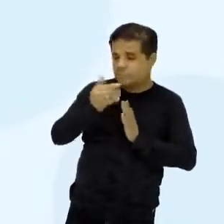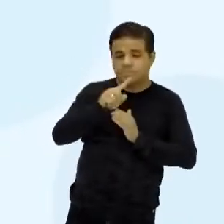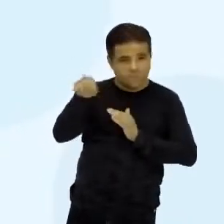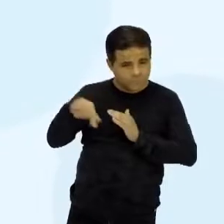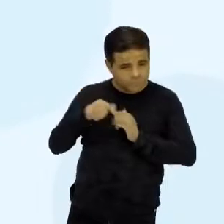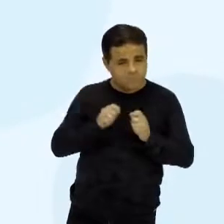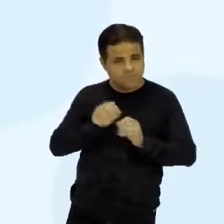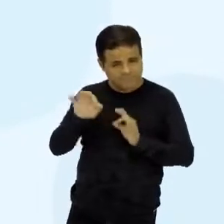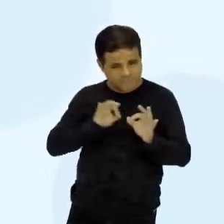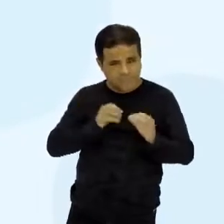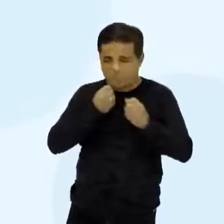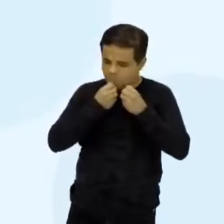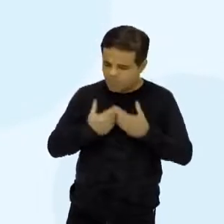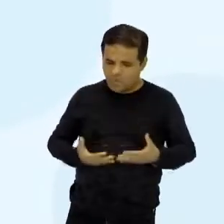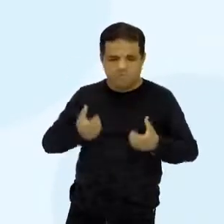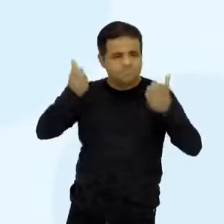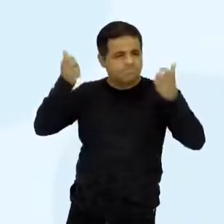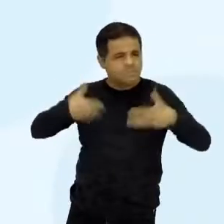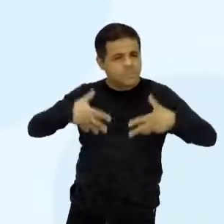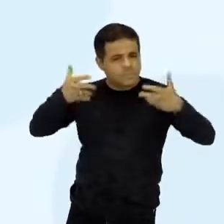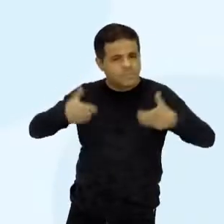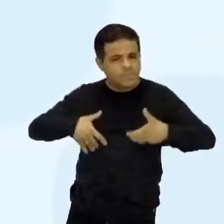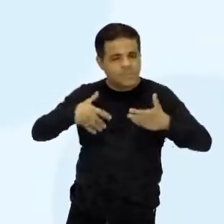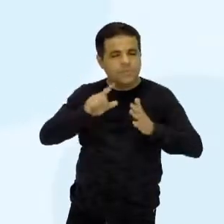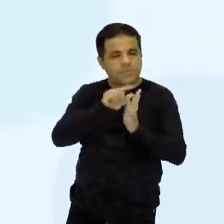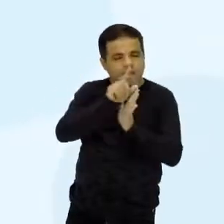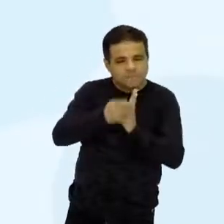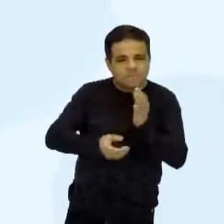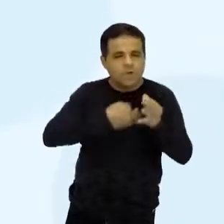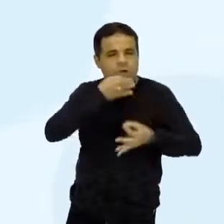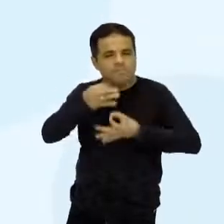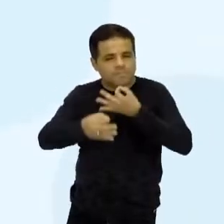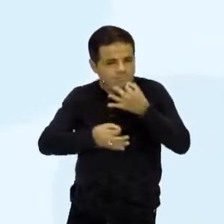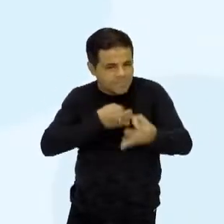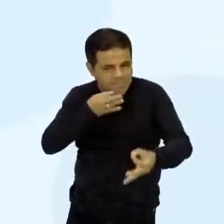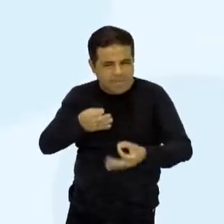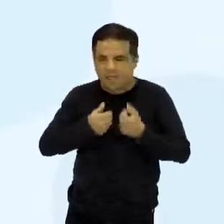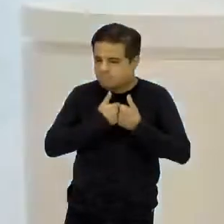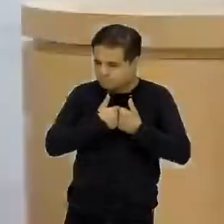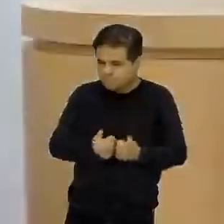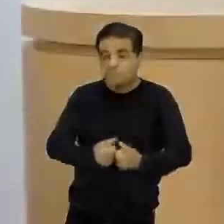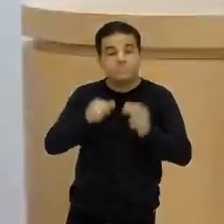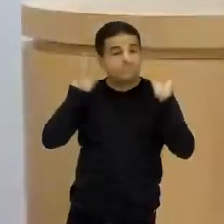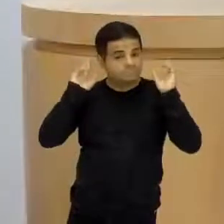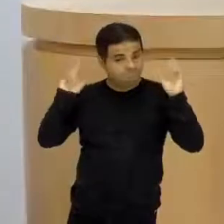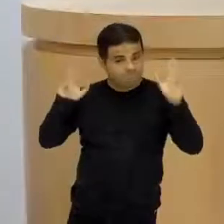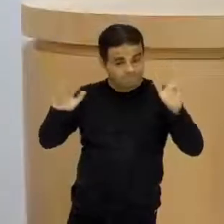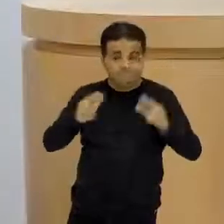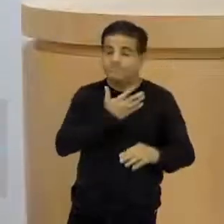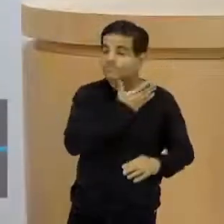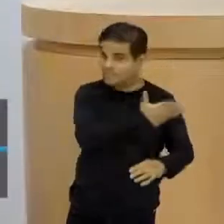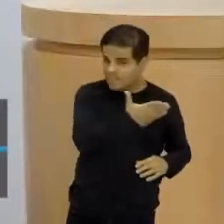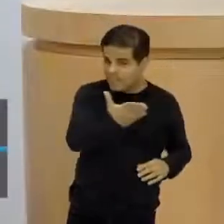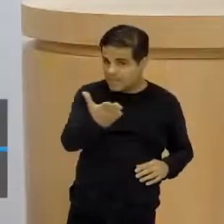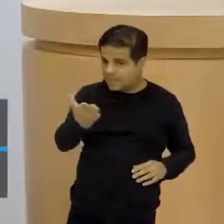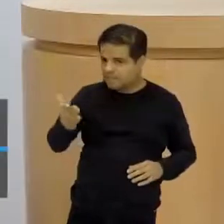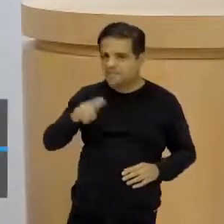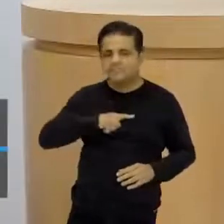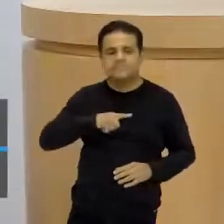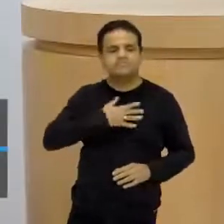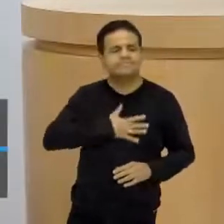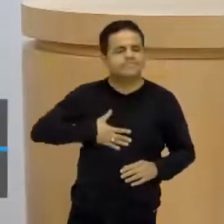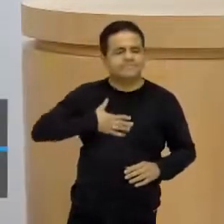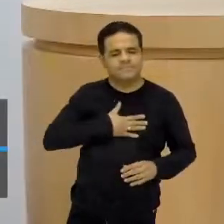começar a fazer uma boa dissertação, um bom artigo de opinião. Tá certo, gente? Então, eu espero que vocês tenham